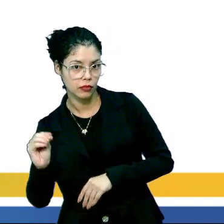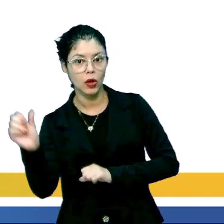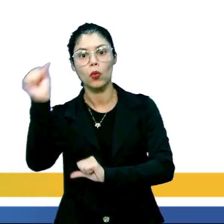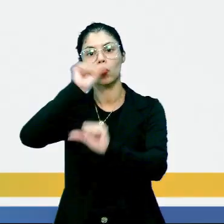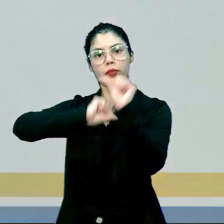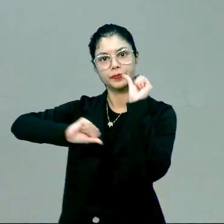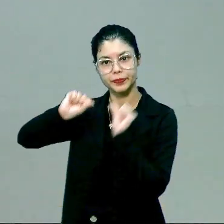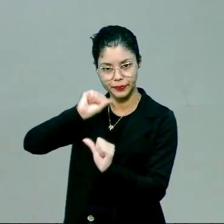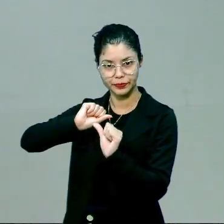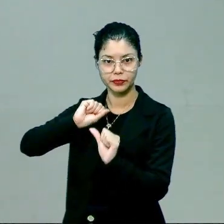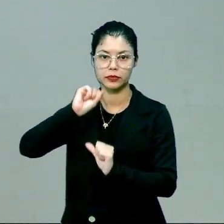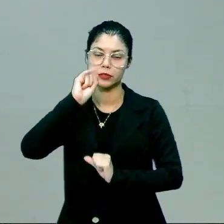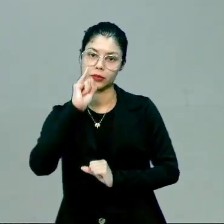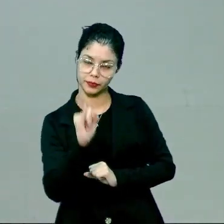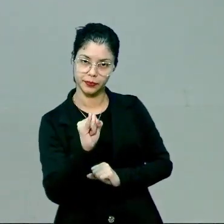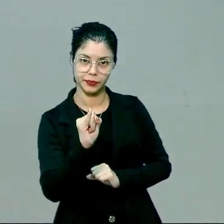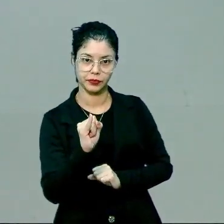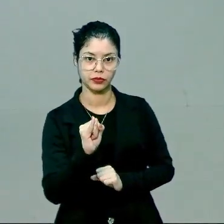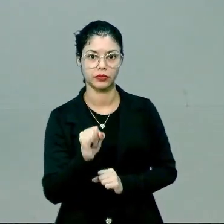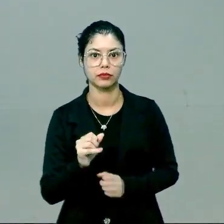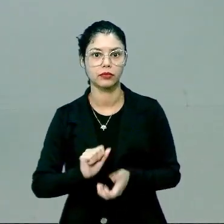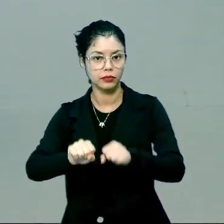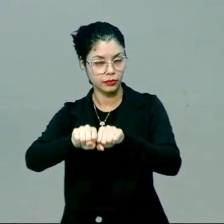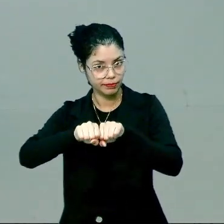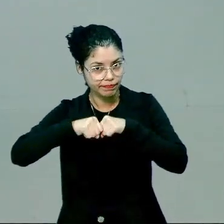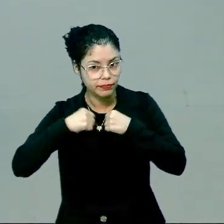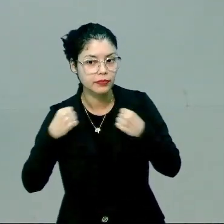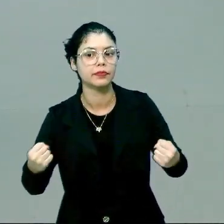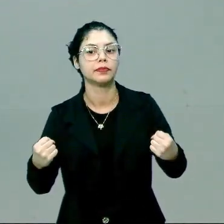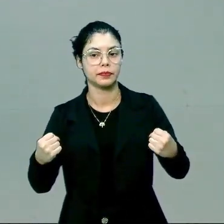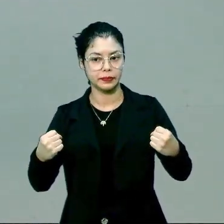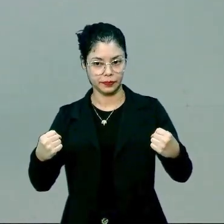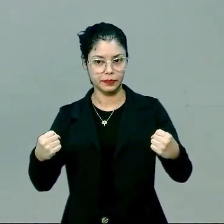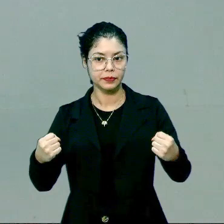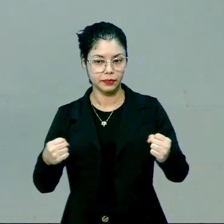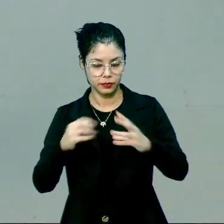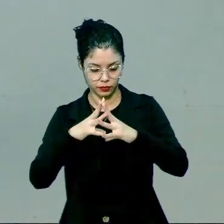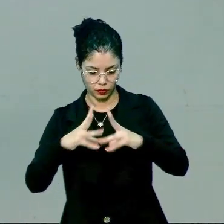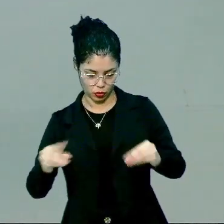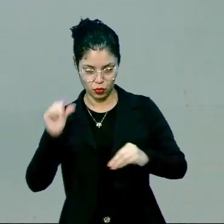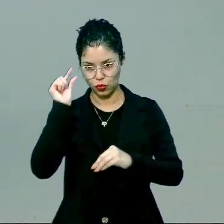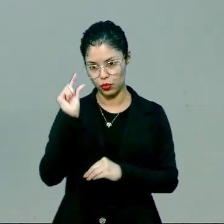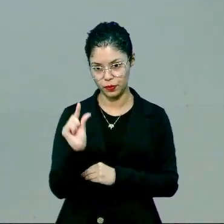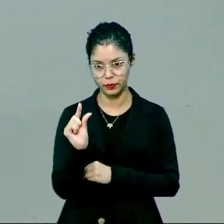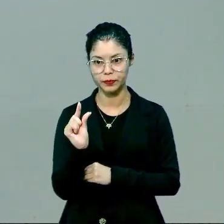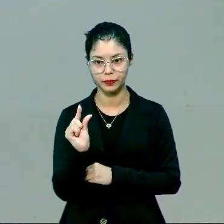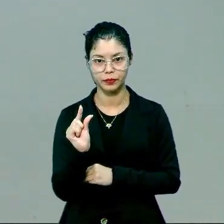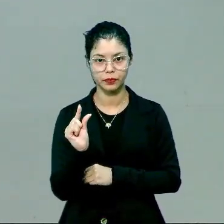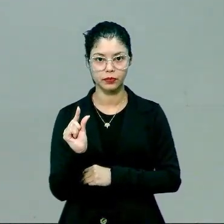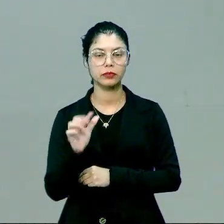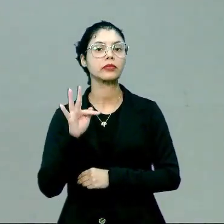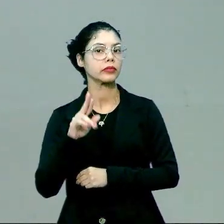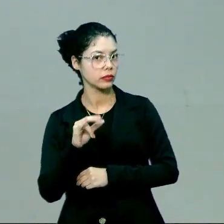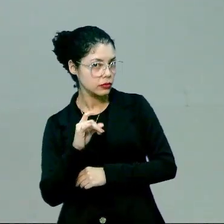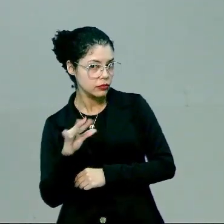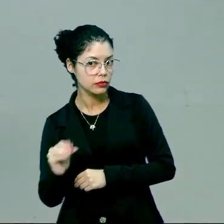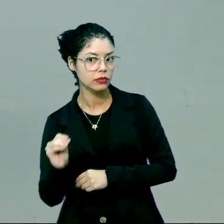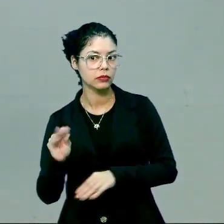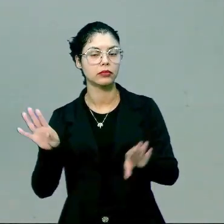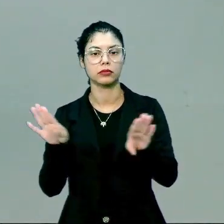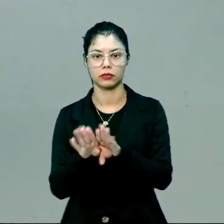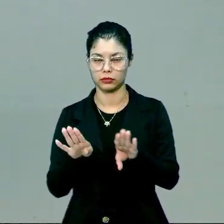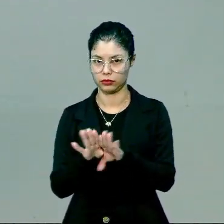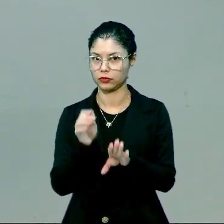inverso. Se na fissão eu tenho a quebra de um átomo grande se decompondo em átomos menores, na fusão nuclear